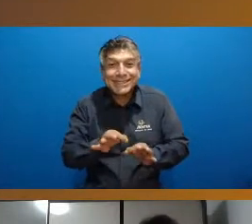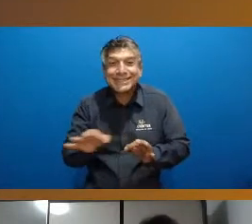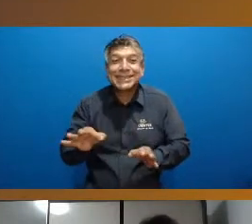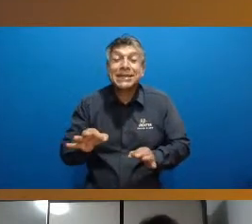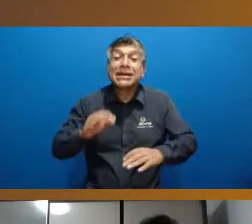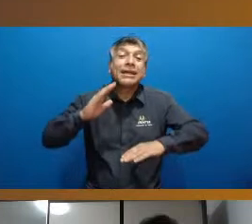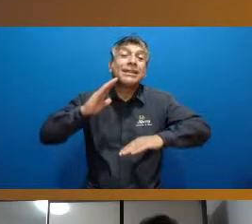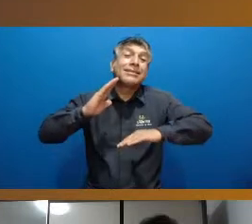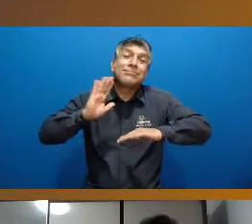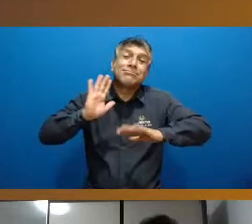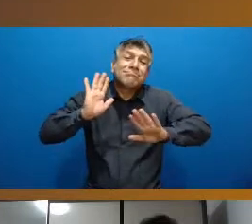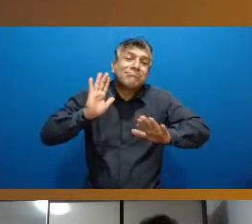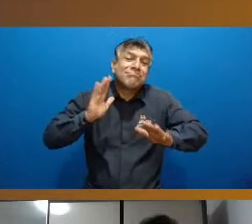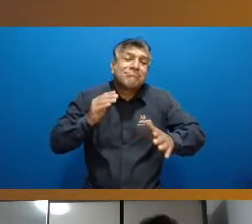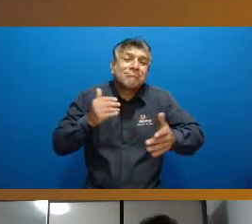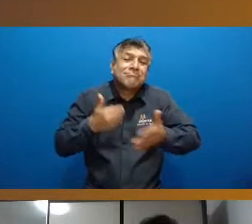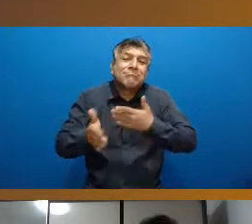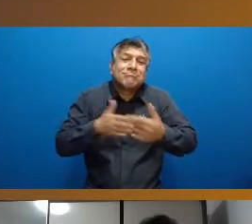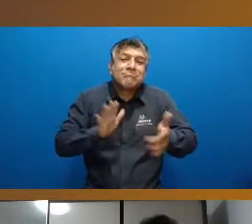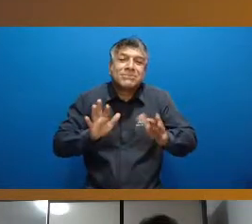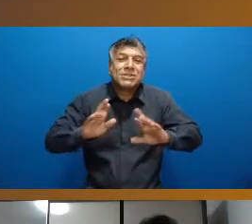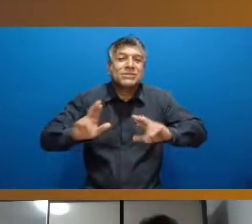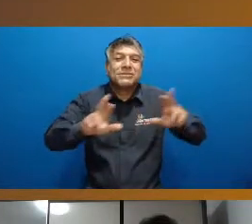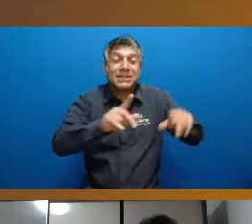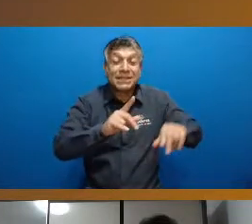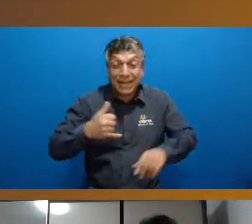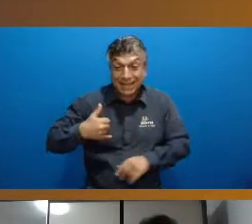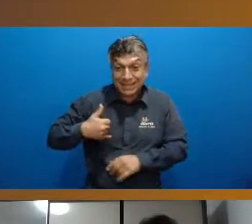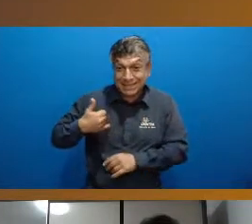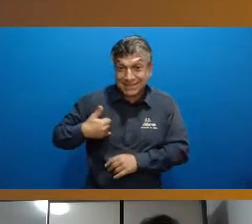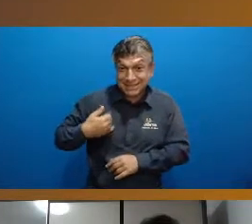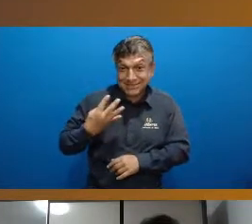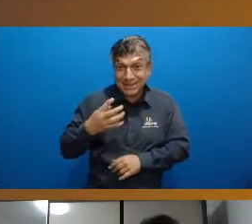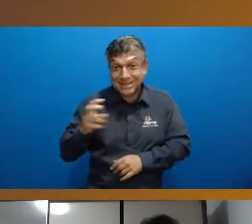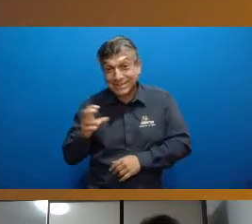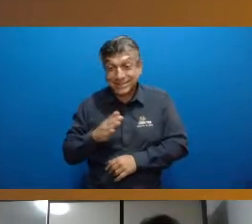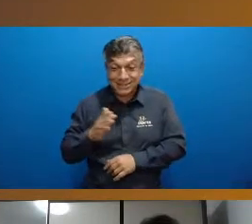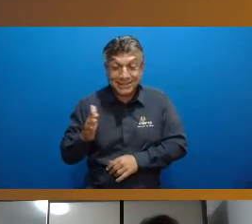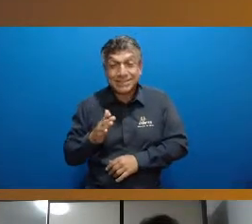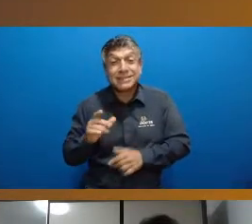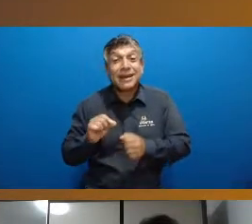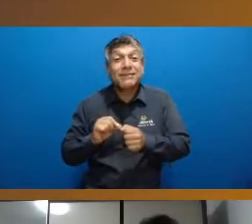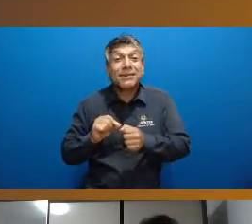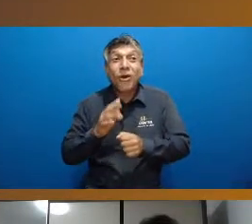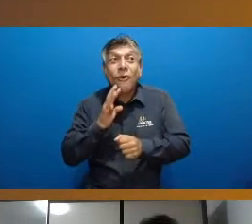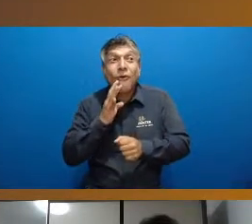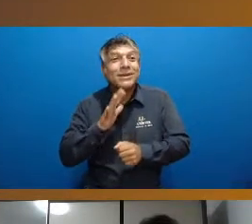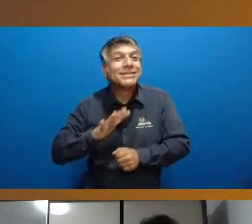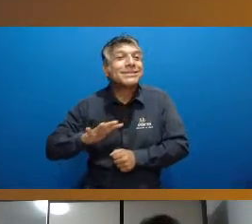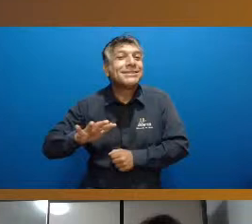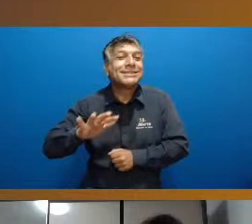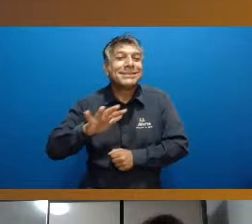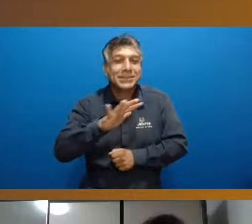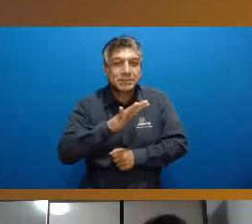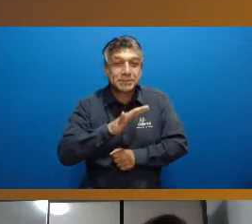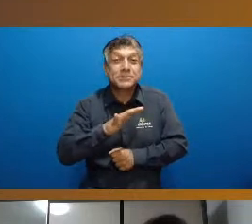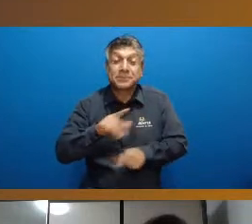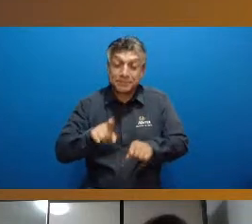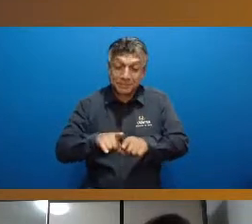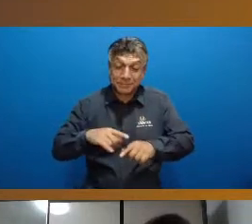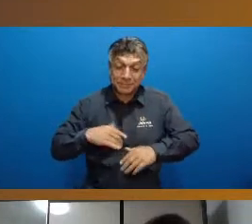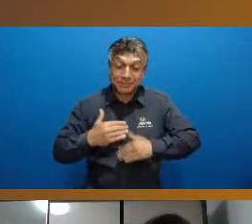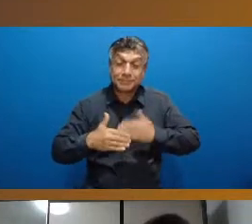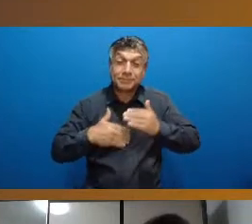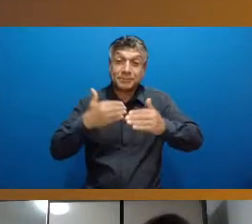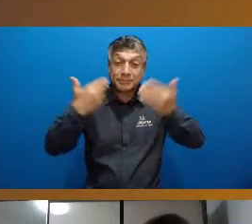da modalidade então sempre nessa faixa etária vai ser feito uma ambientação e um desenvolvimento